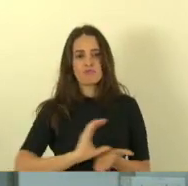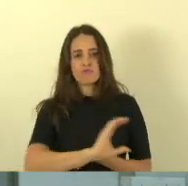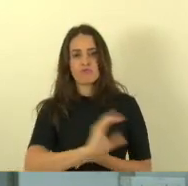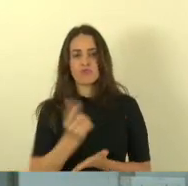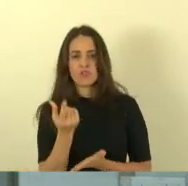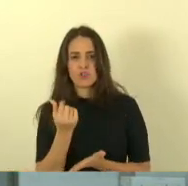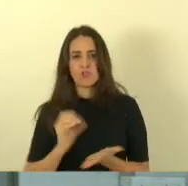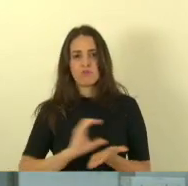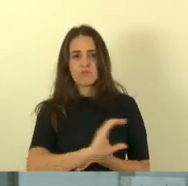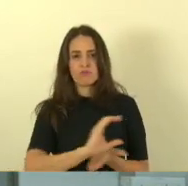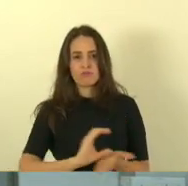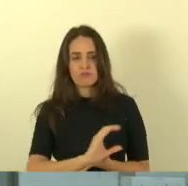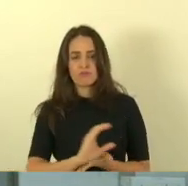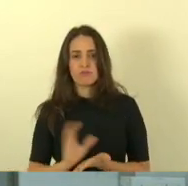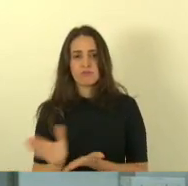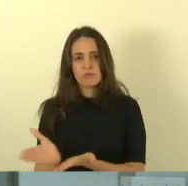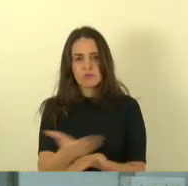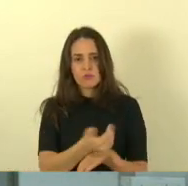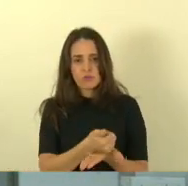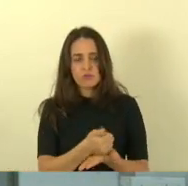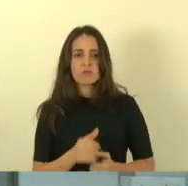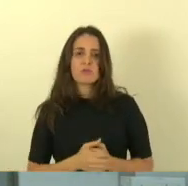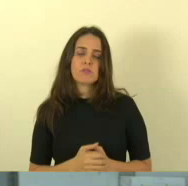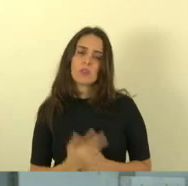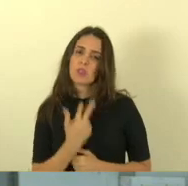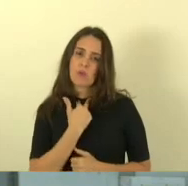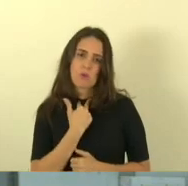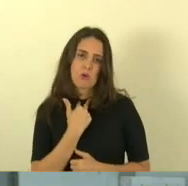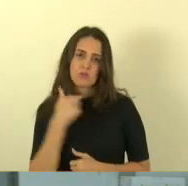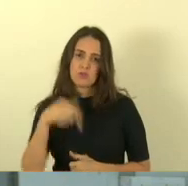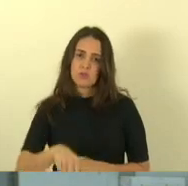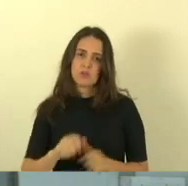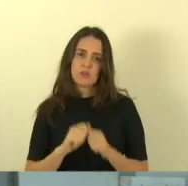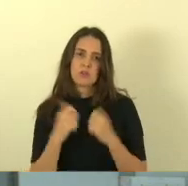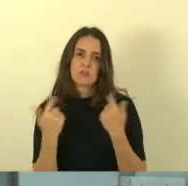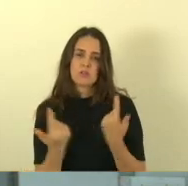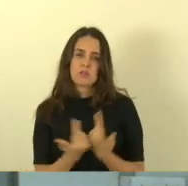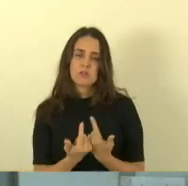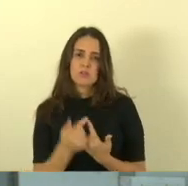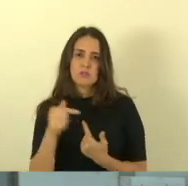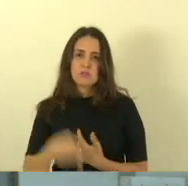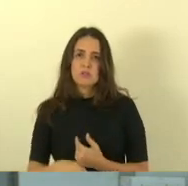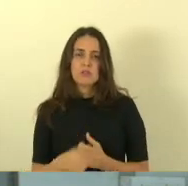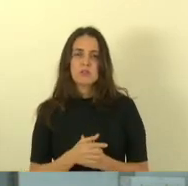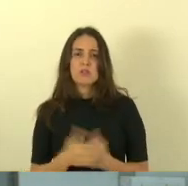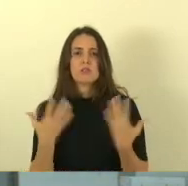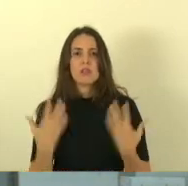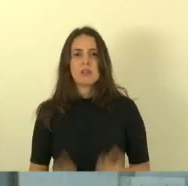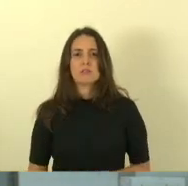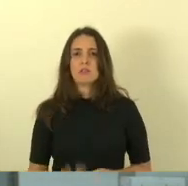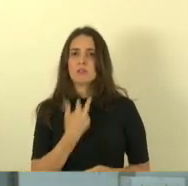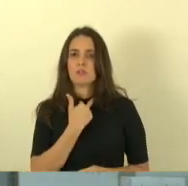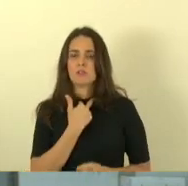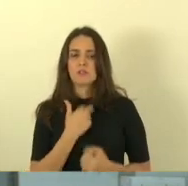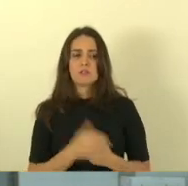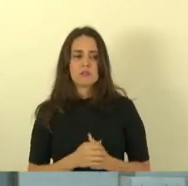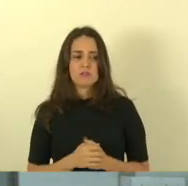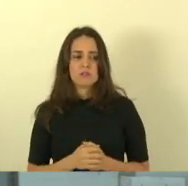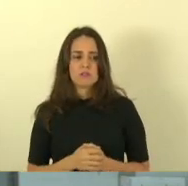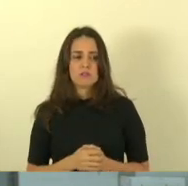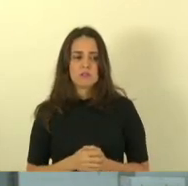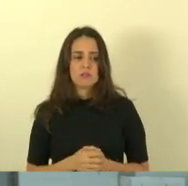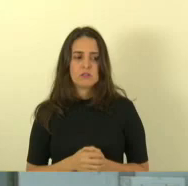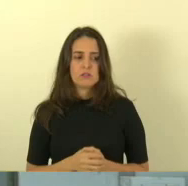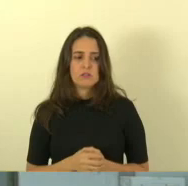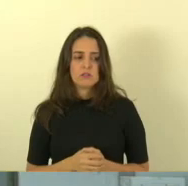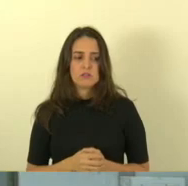bom para recadar e não pode nós aqui dessa Câmara de Deputados aceitar isso nunca mais pode